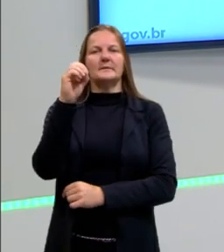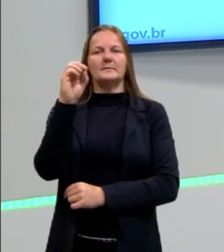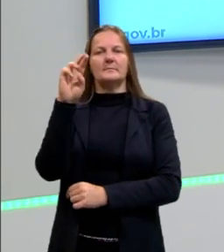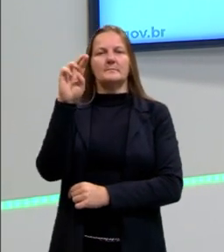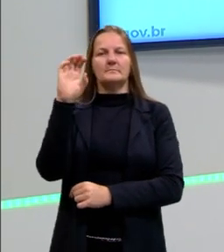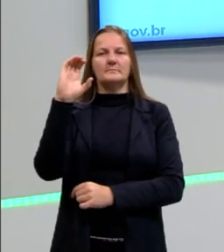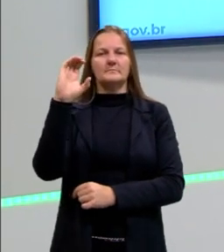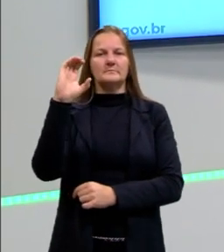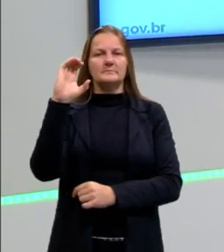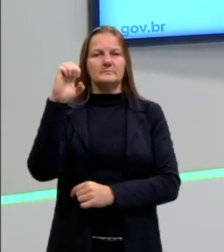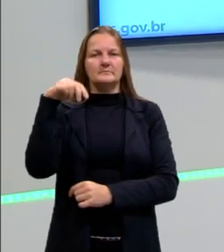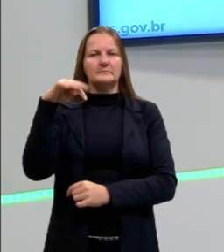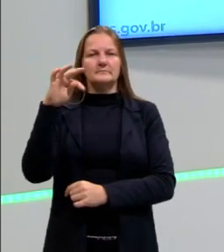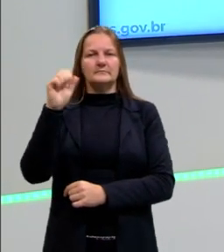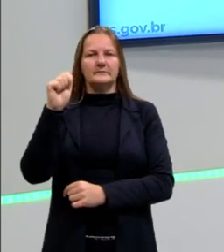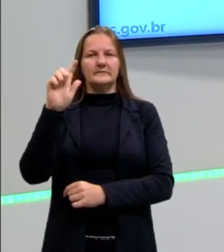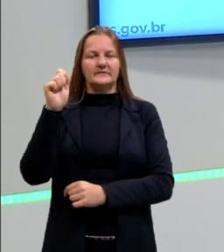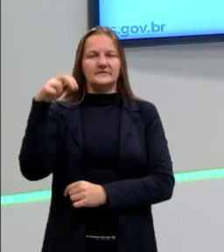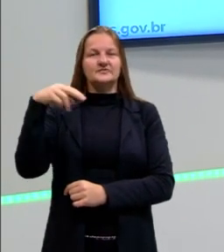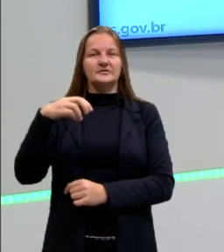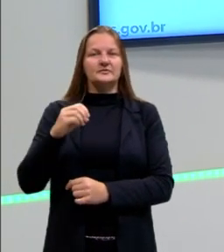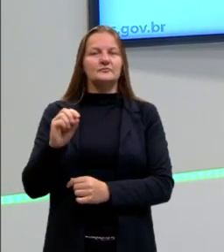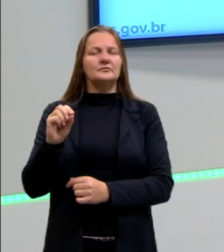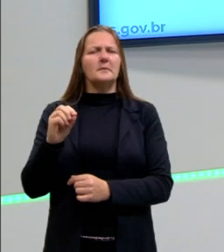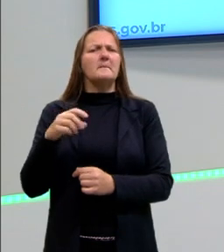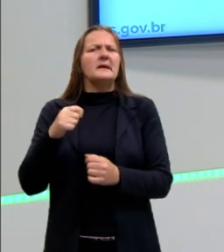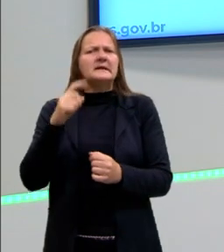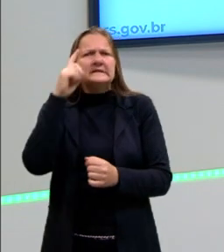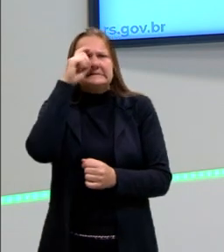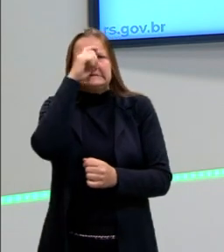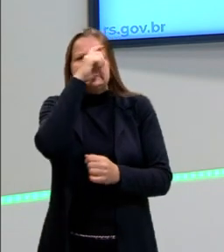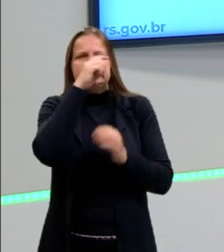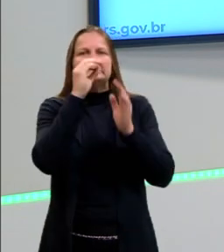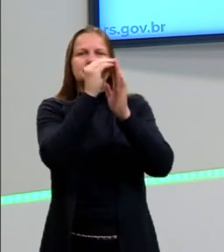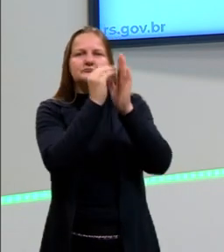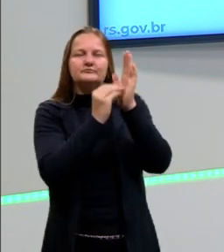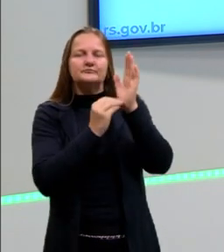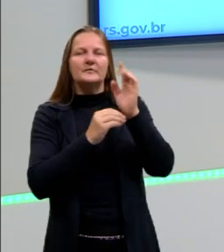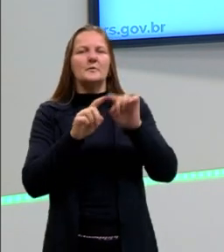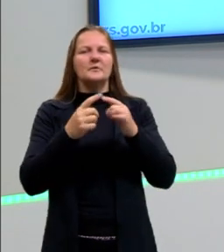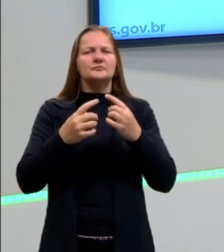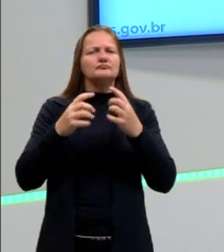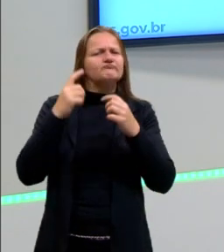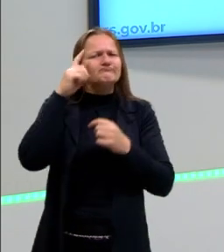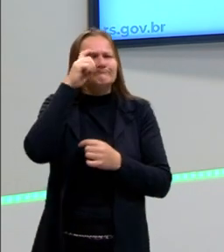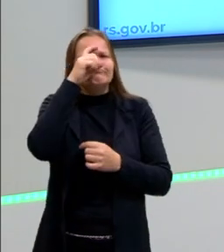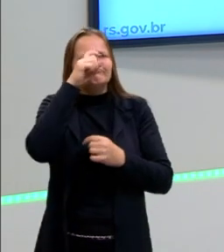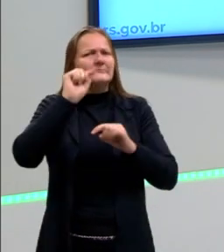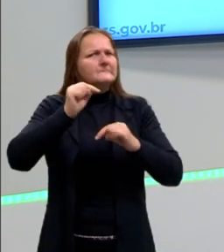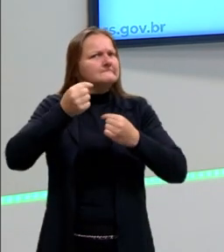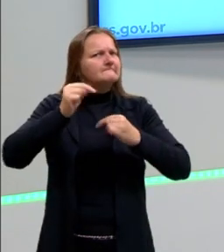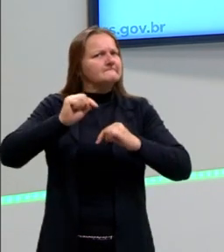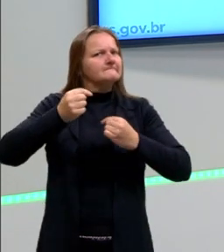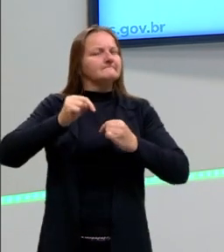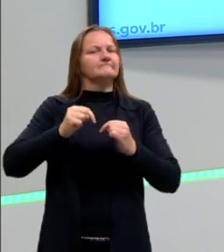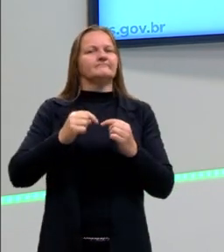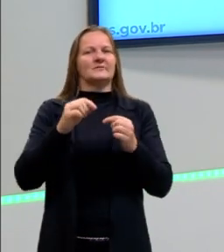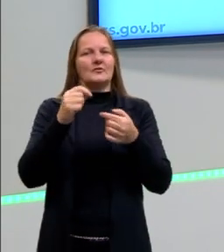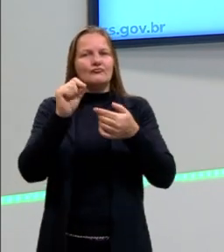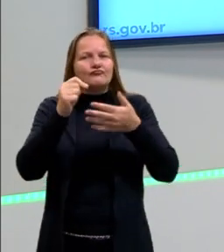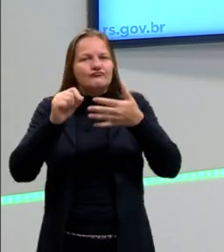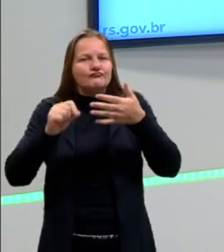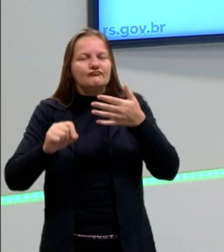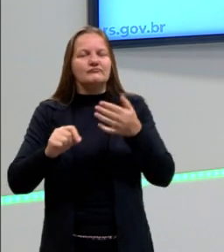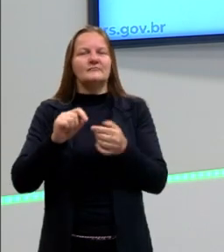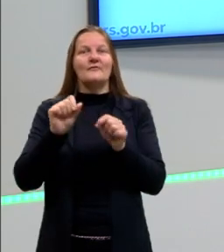pode parecer assim um conteúdo um pouco difícil, o que gera certa dificuldade na hora de resolver a questão. Então